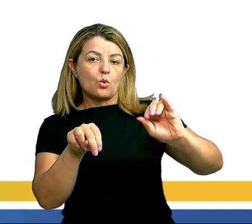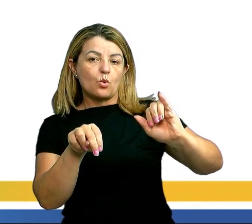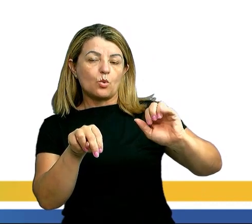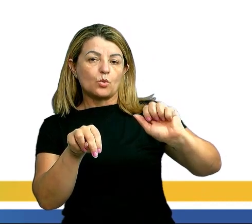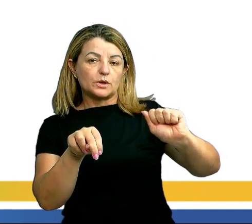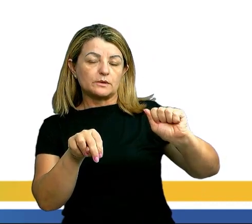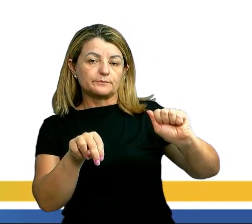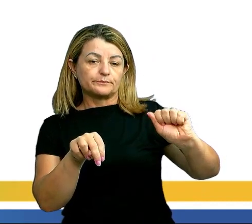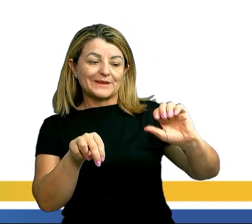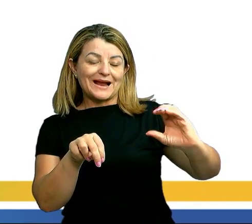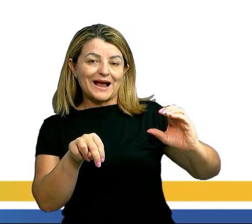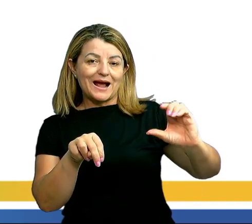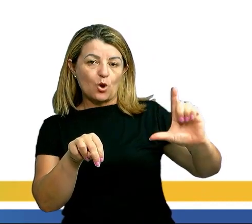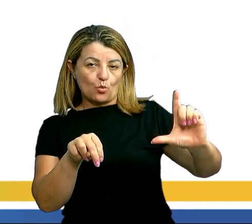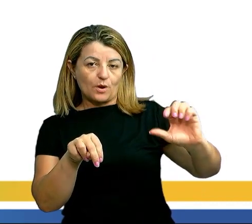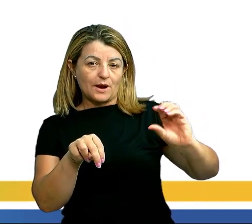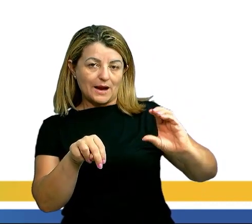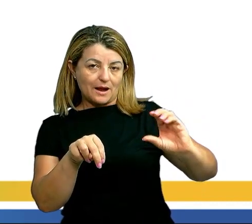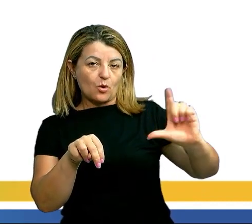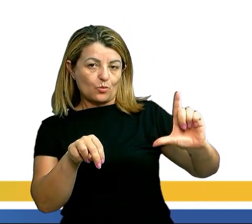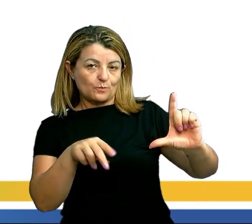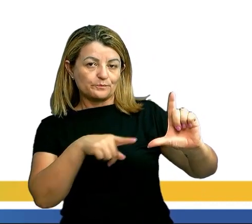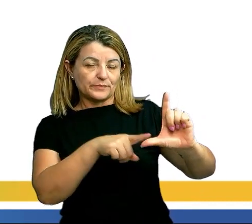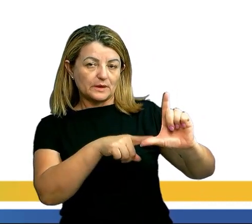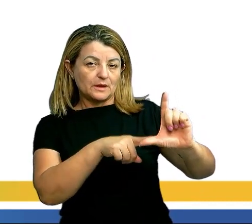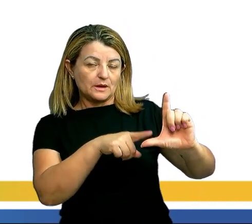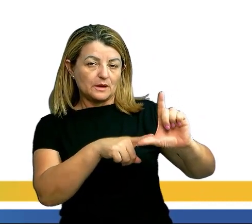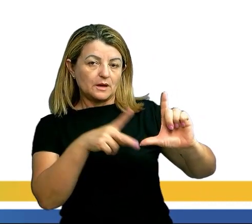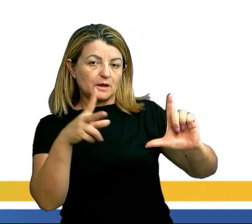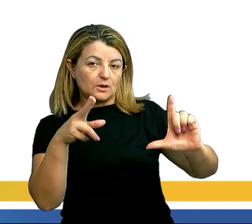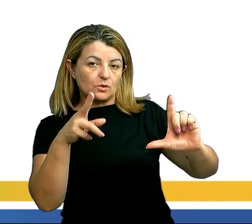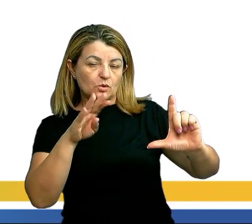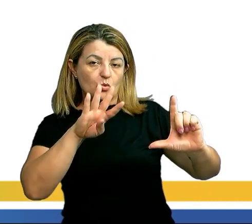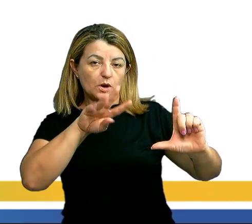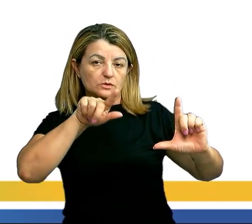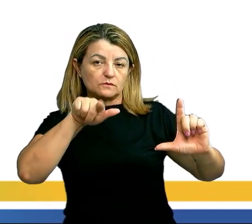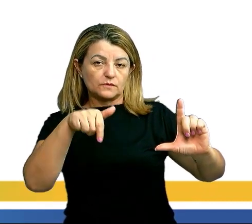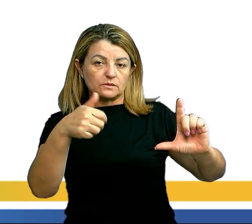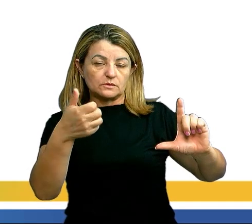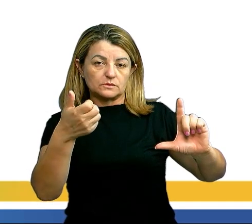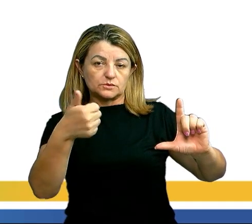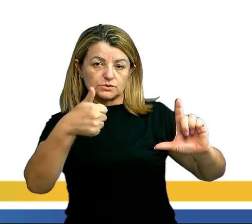que uma caloria, ela corresponde a 4,18 joules.